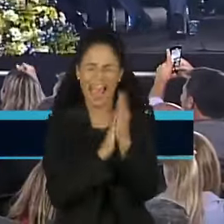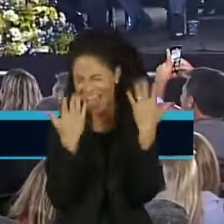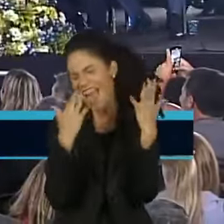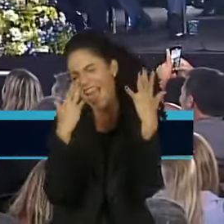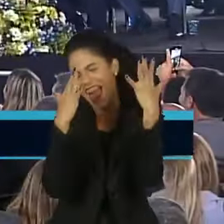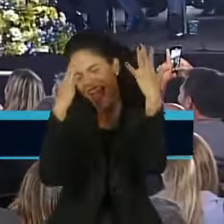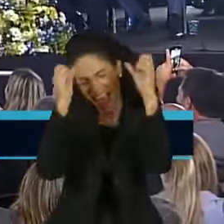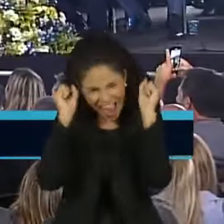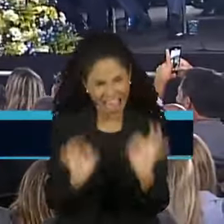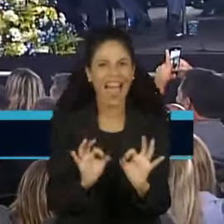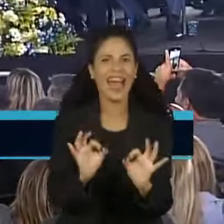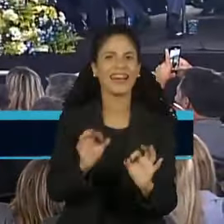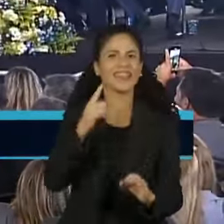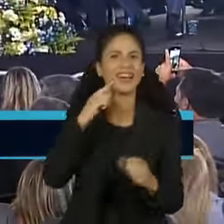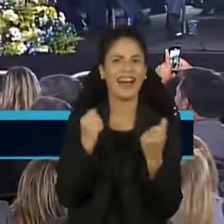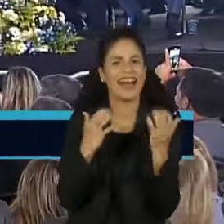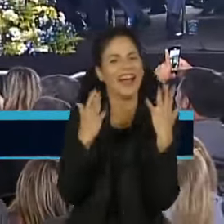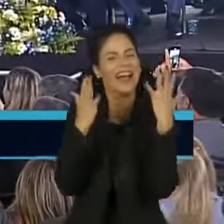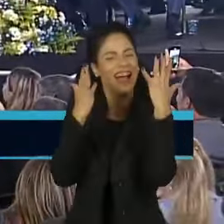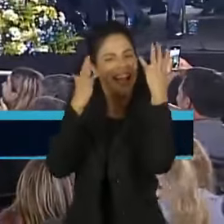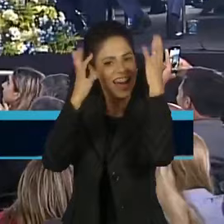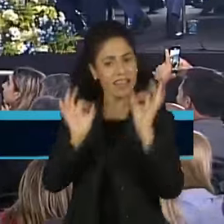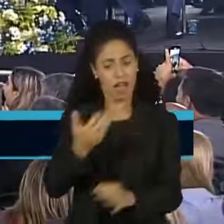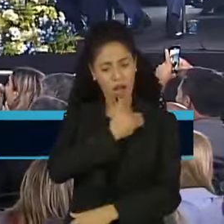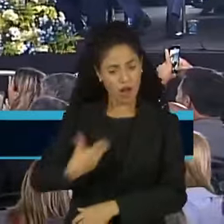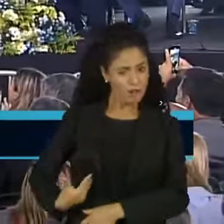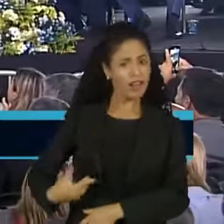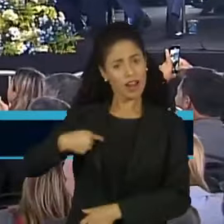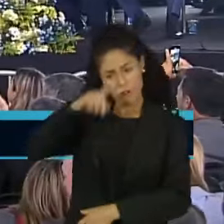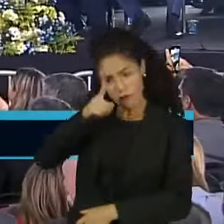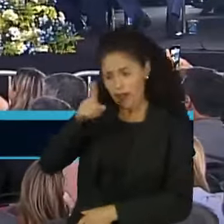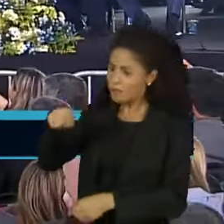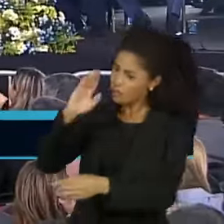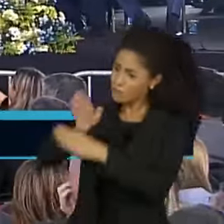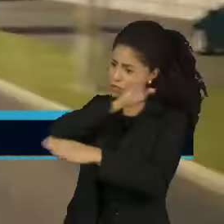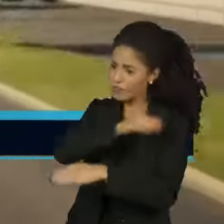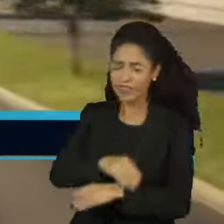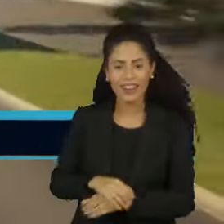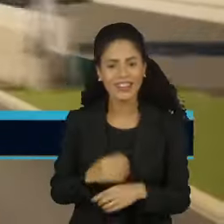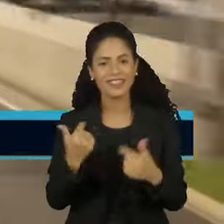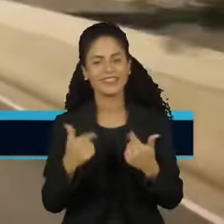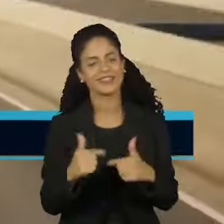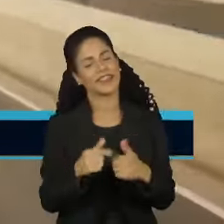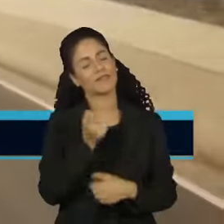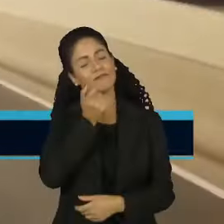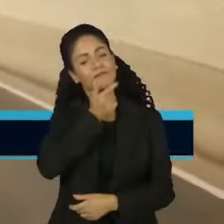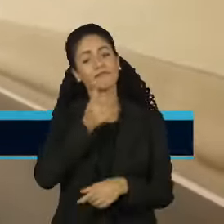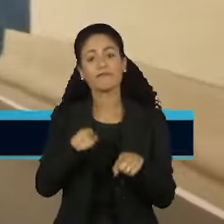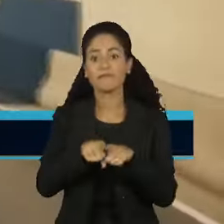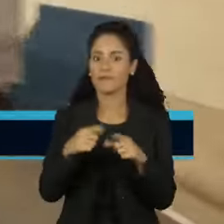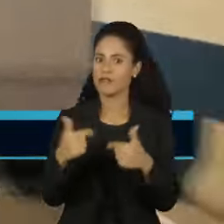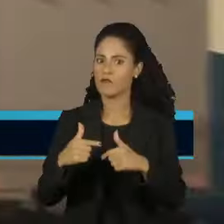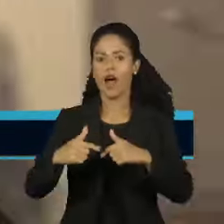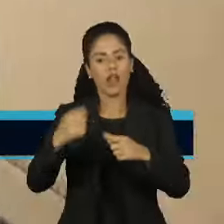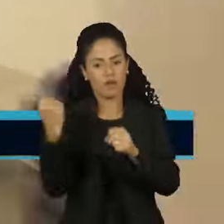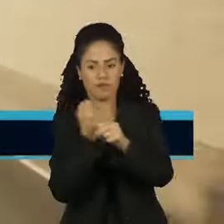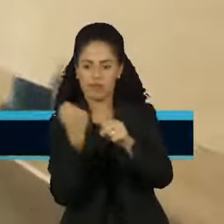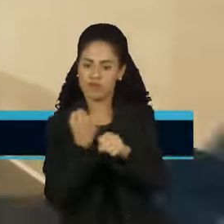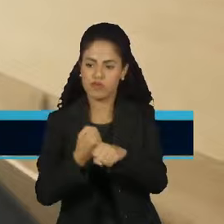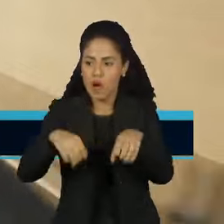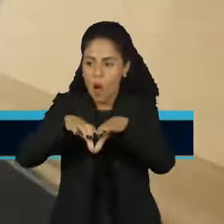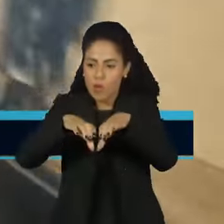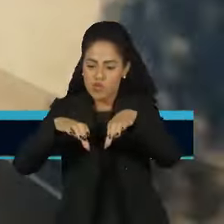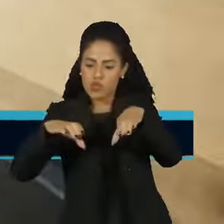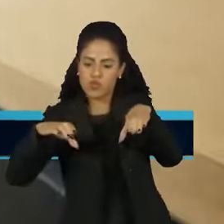E enquanto a gente estiver governando, a gente trabalhar. A obra do túnel é a maior do novo PAC, o